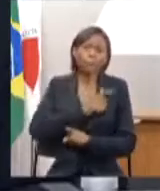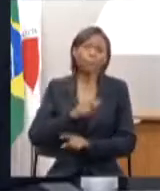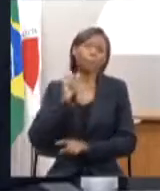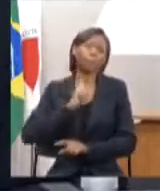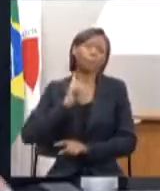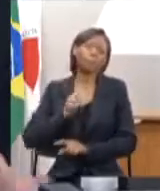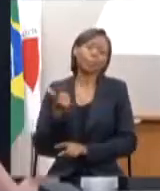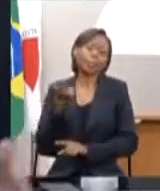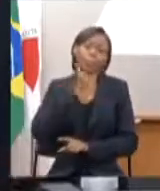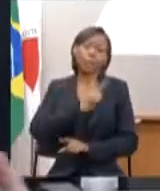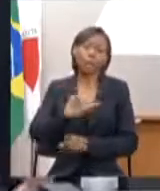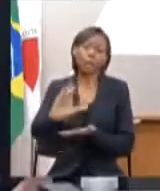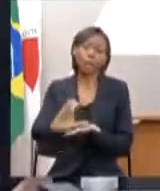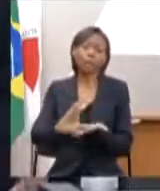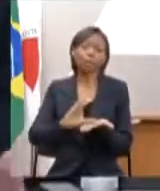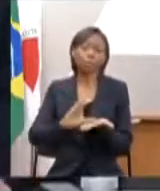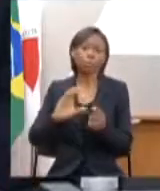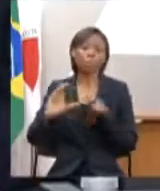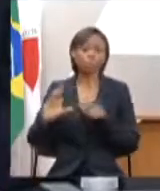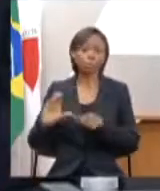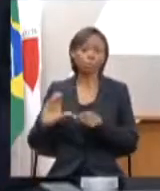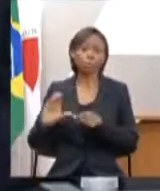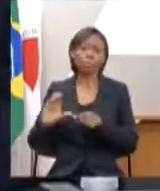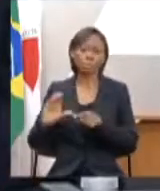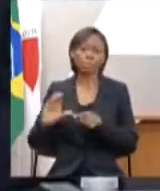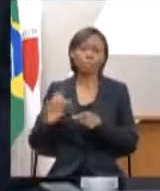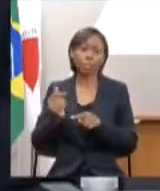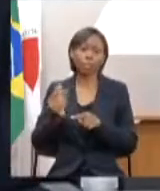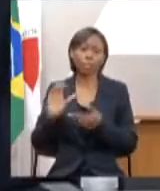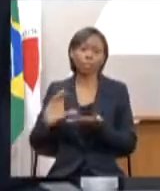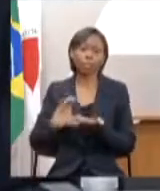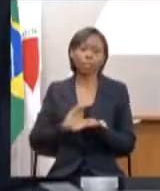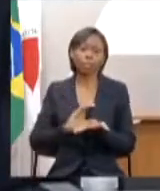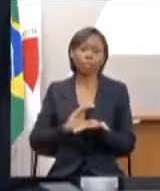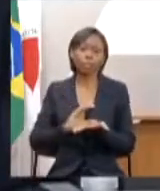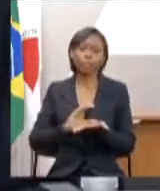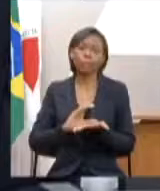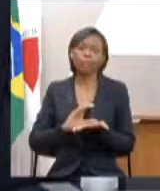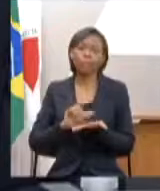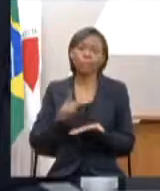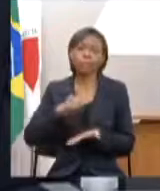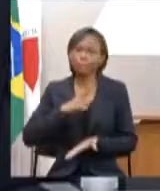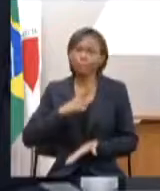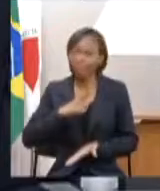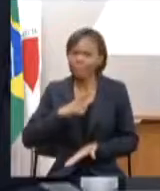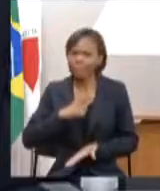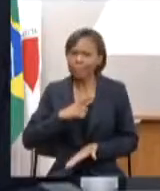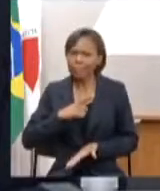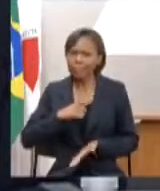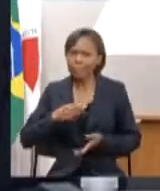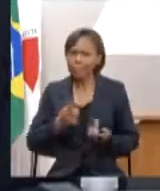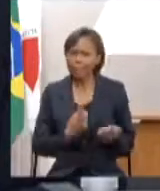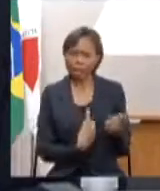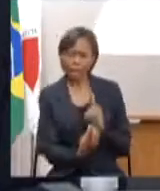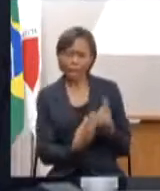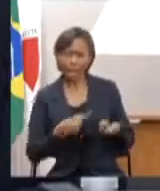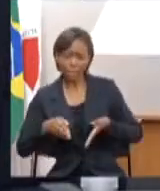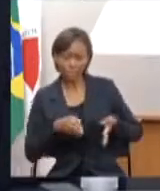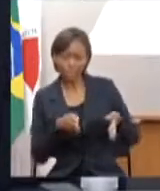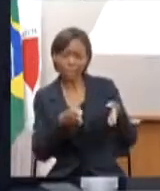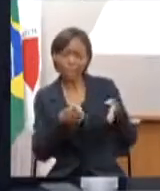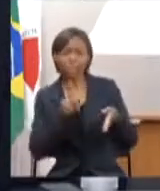receber investimentos e aí nós temos estradas no Vale do Rio Doce